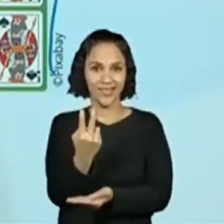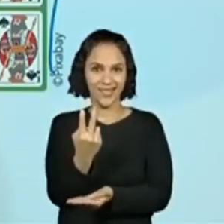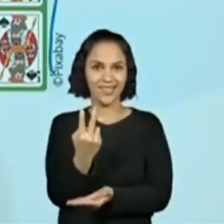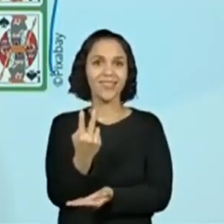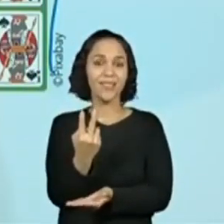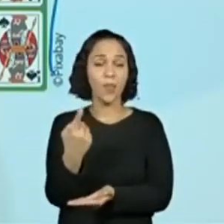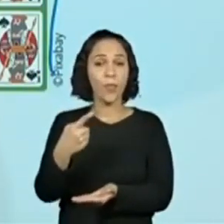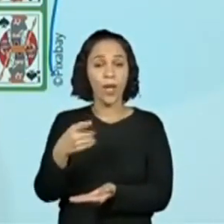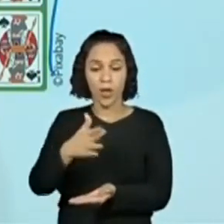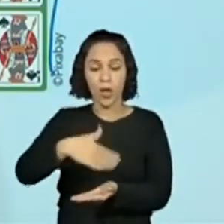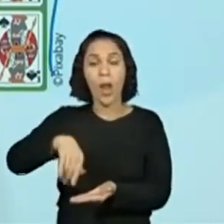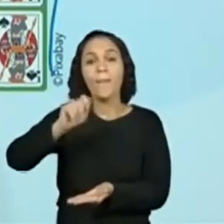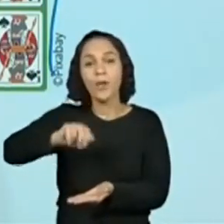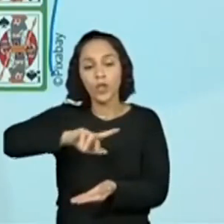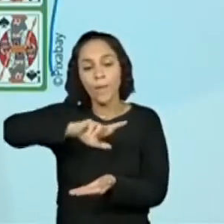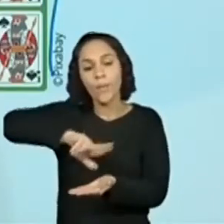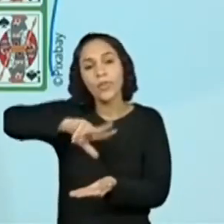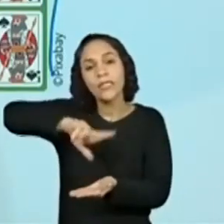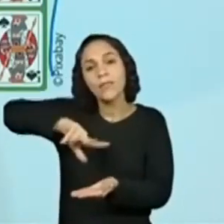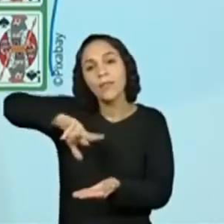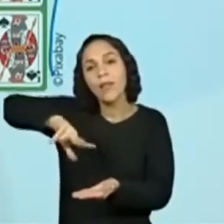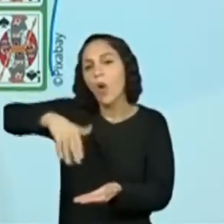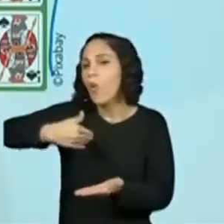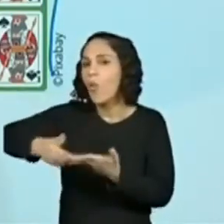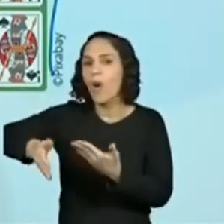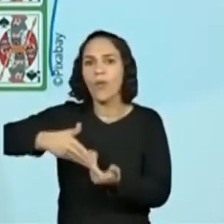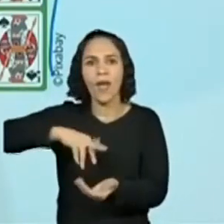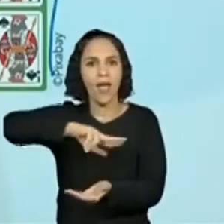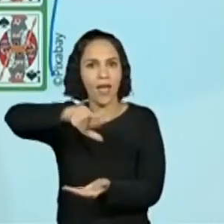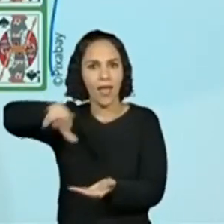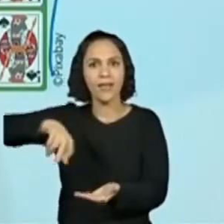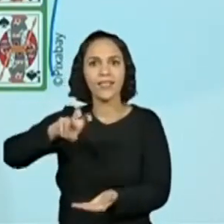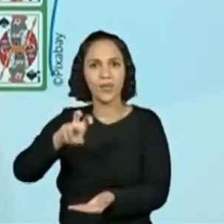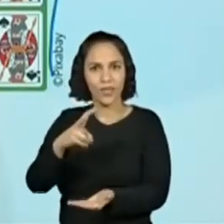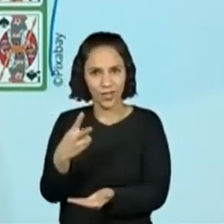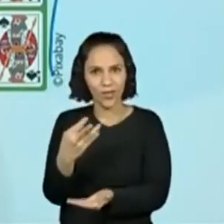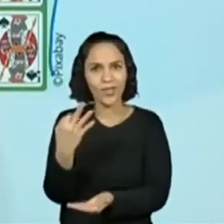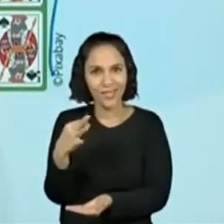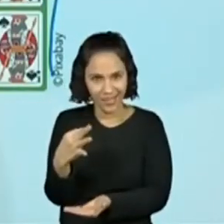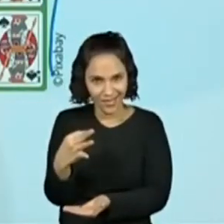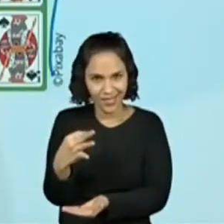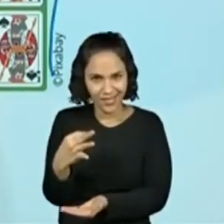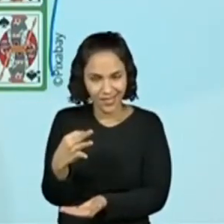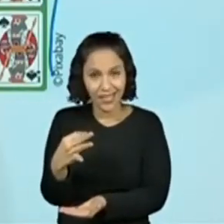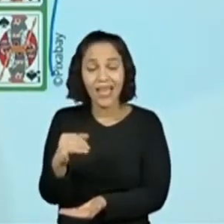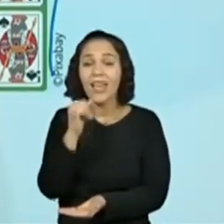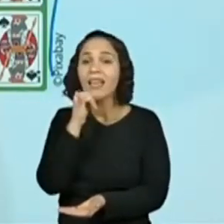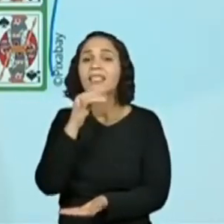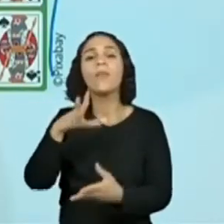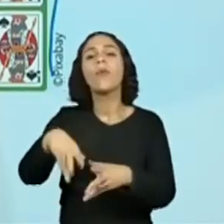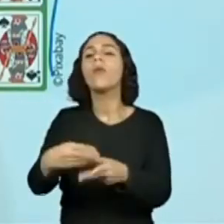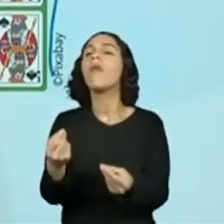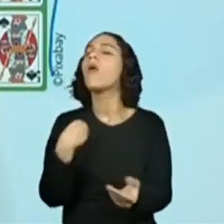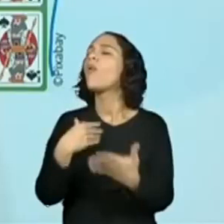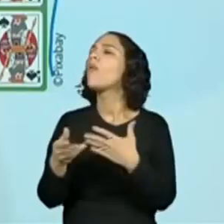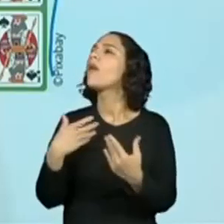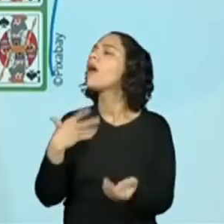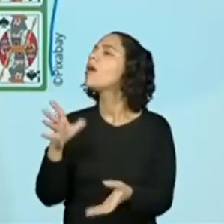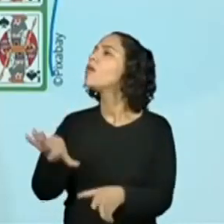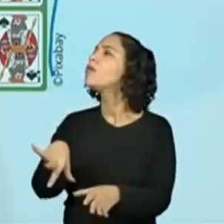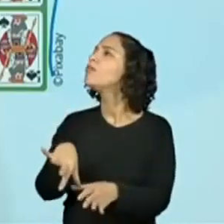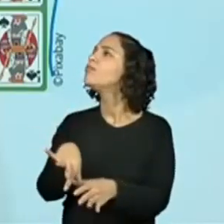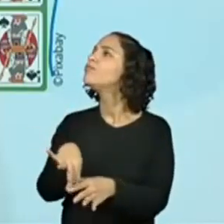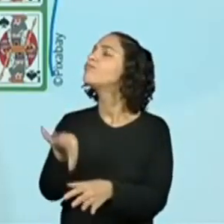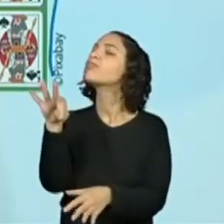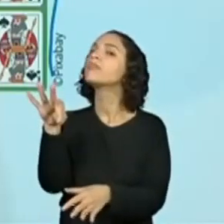Cinquenta e dois. Porque essas são as possibilidades. Eu não vou ter as cinquenta e duas cartas lá pra tirar? Então, tenho